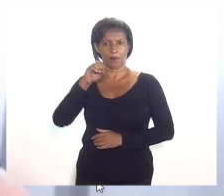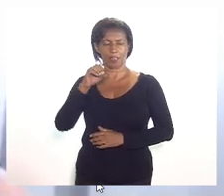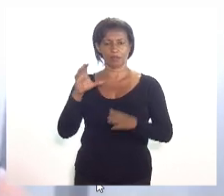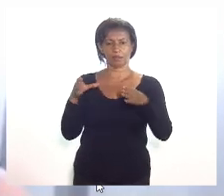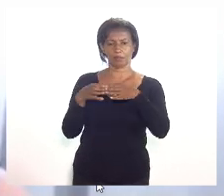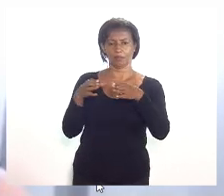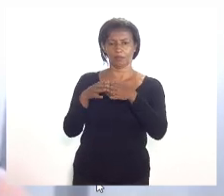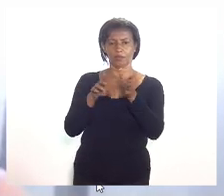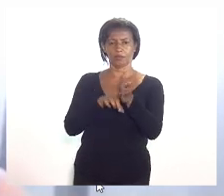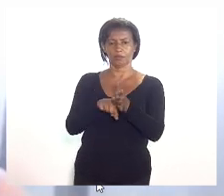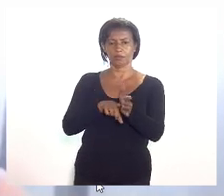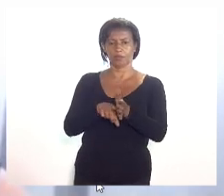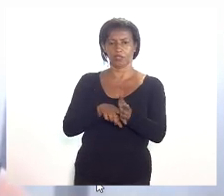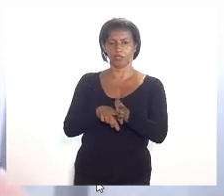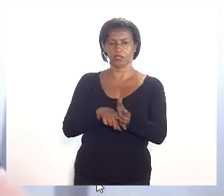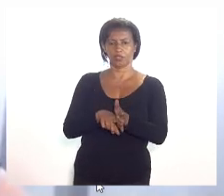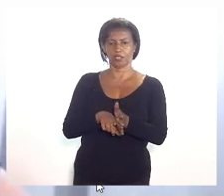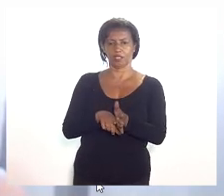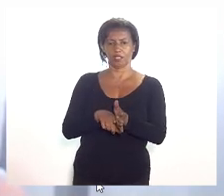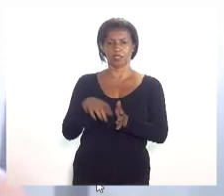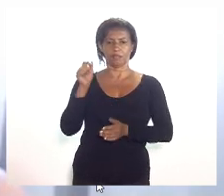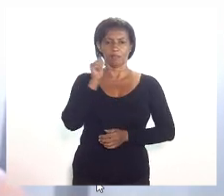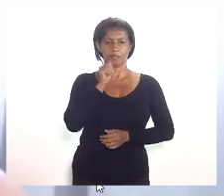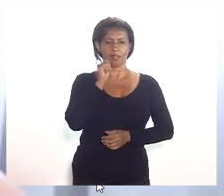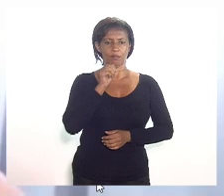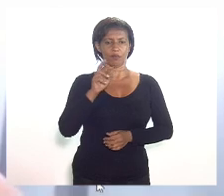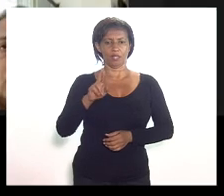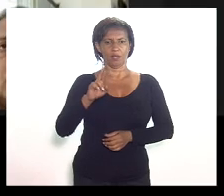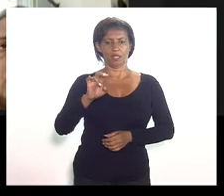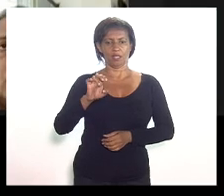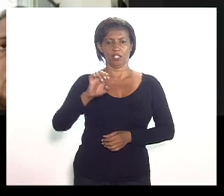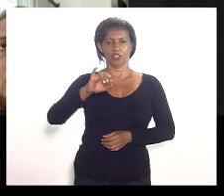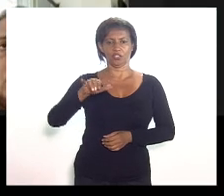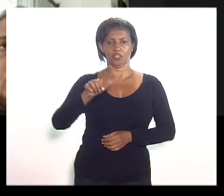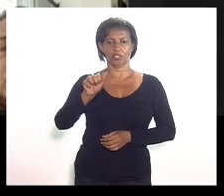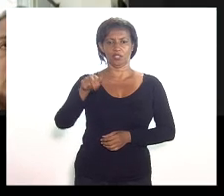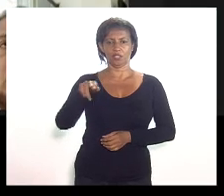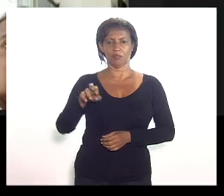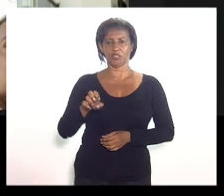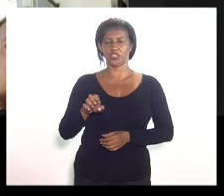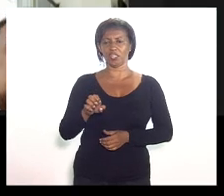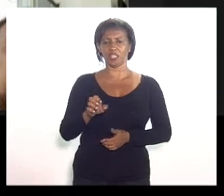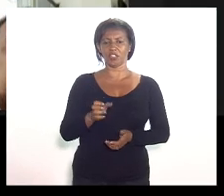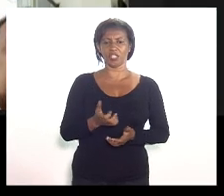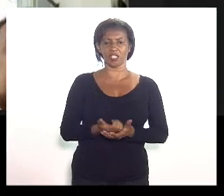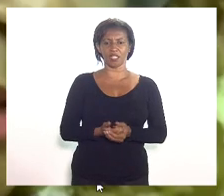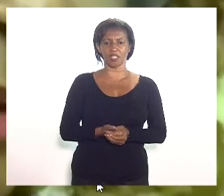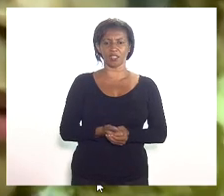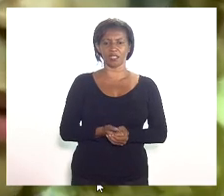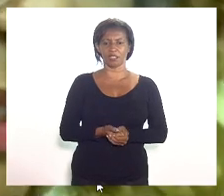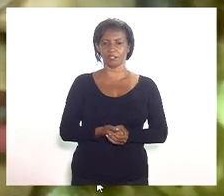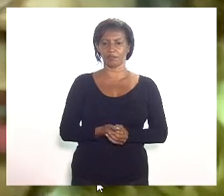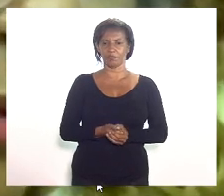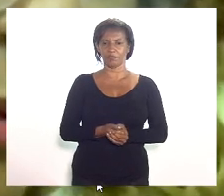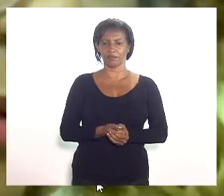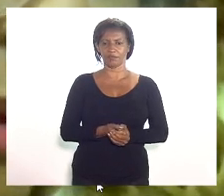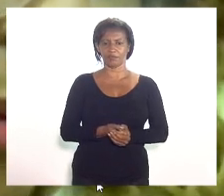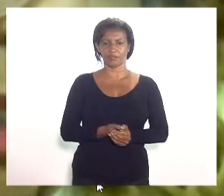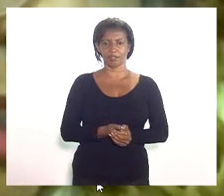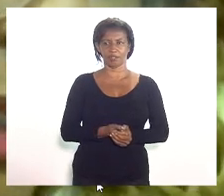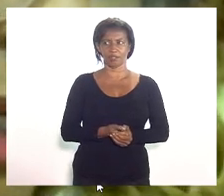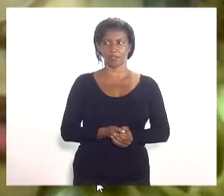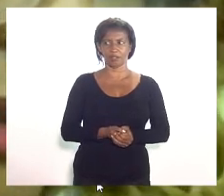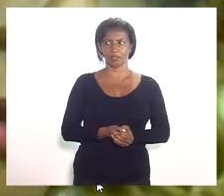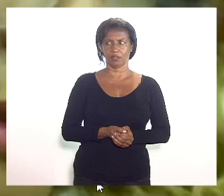dos direitos da mulher, deputada enfermeira Rejane. Presidente, a emenda número 5